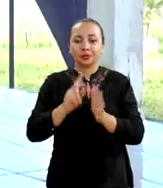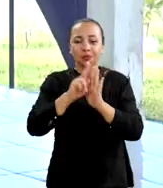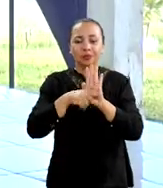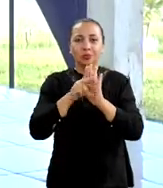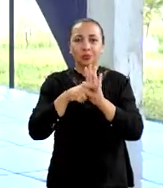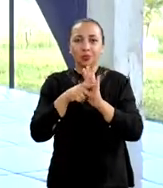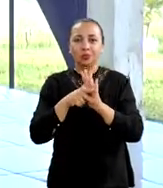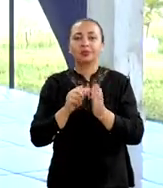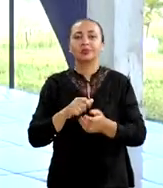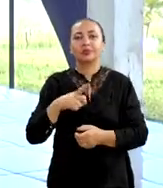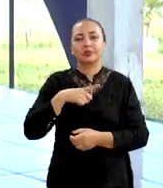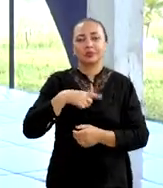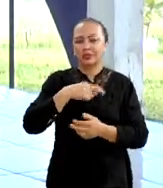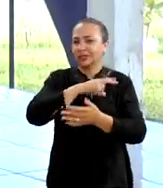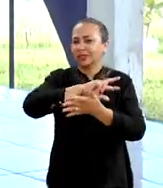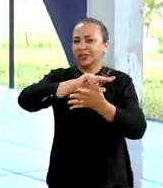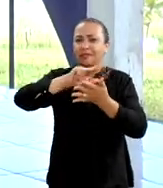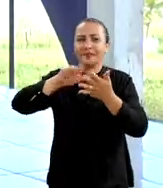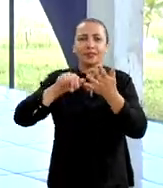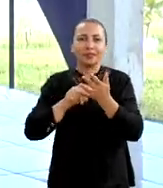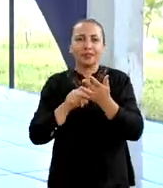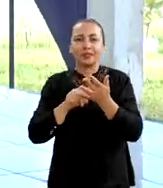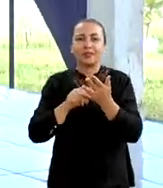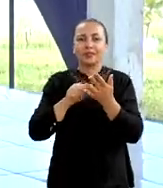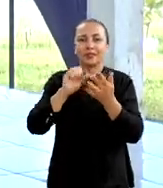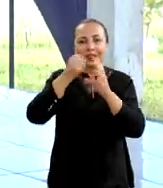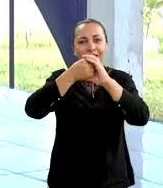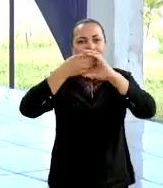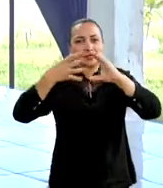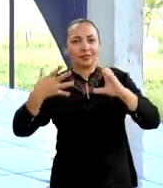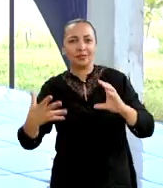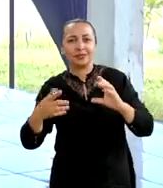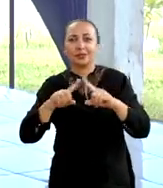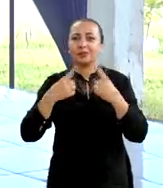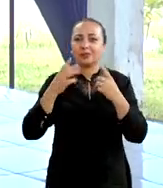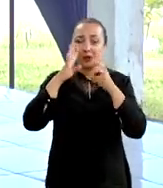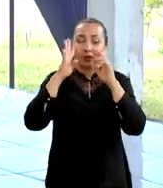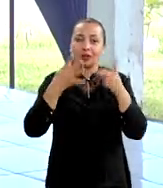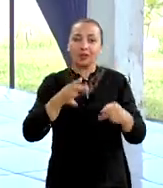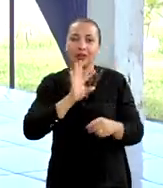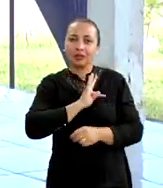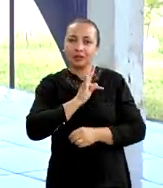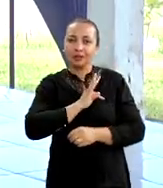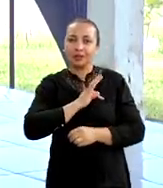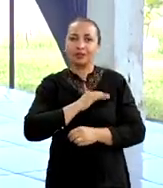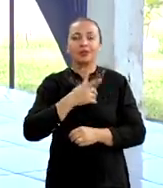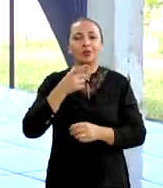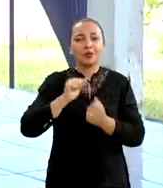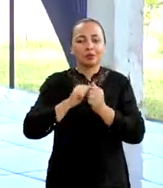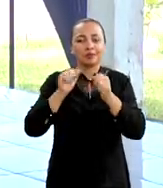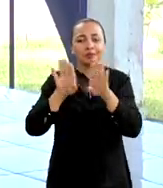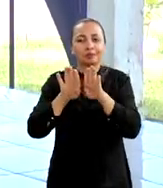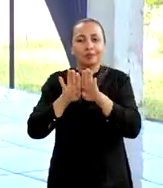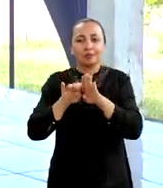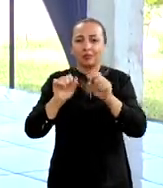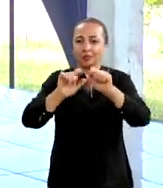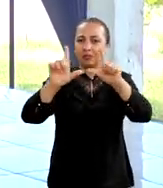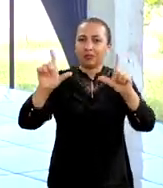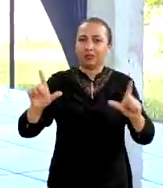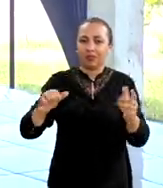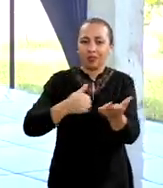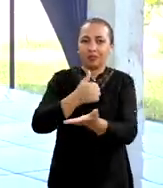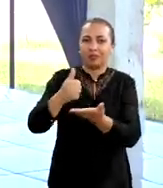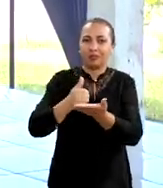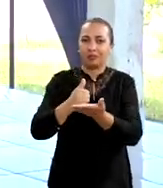projeto tem várias faces, mas do ponto de vista tecnológico ele consiste em uma plataforma